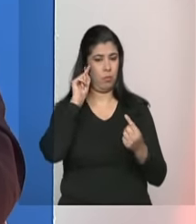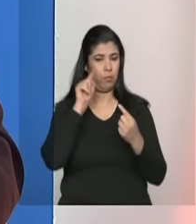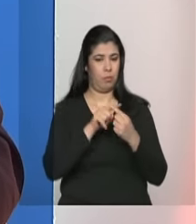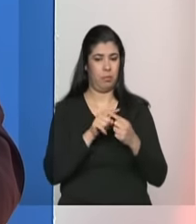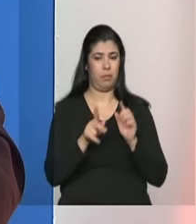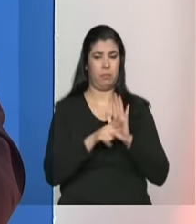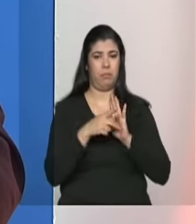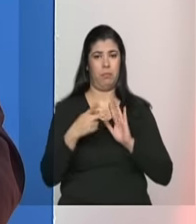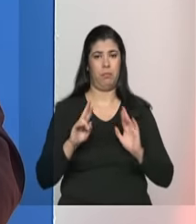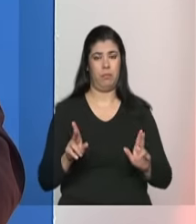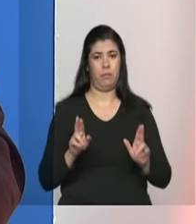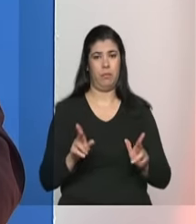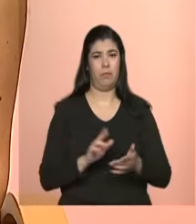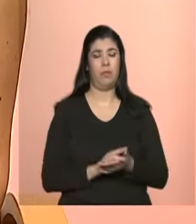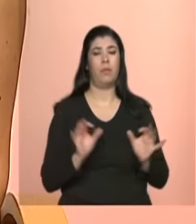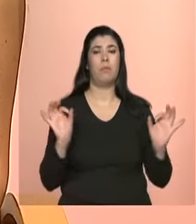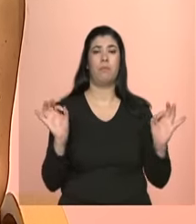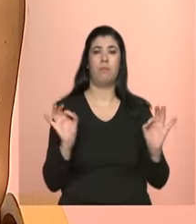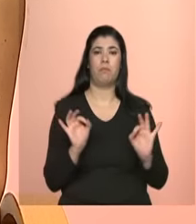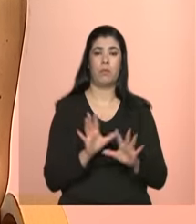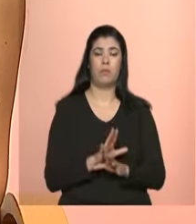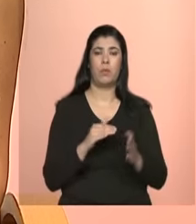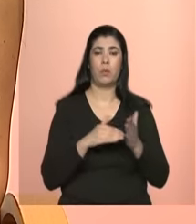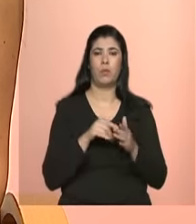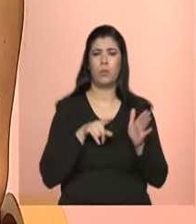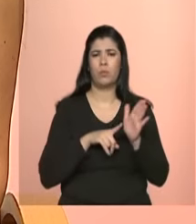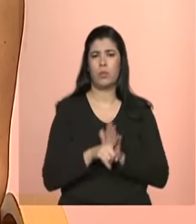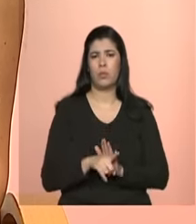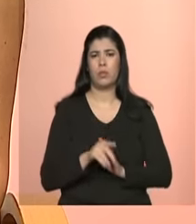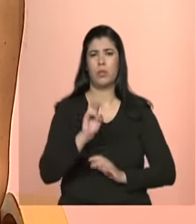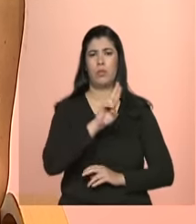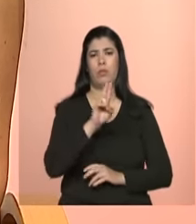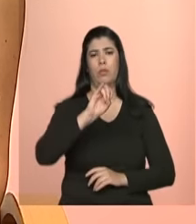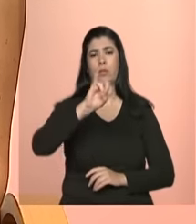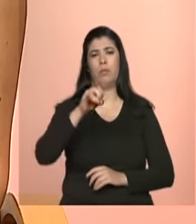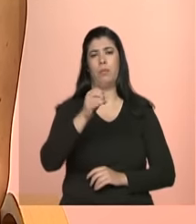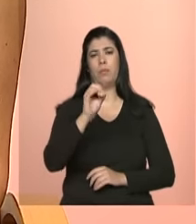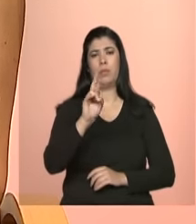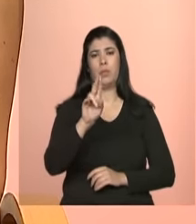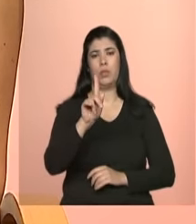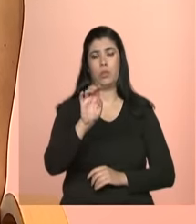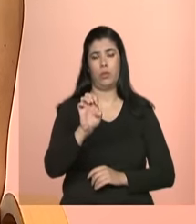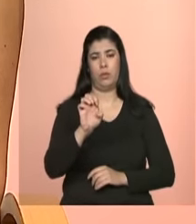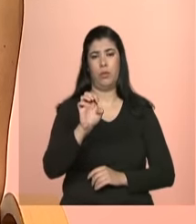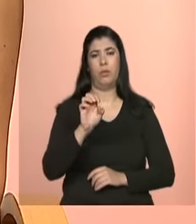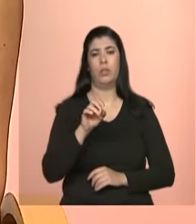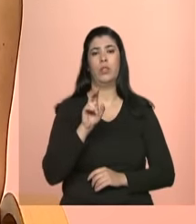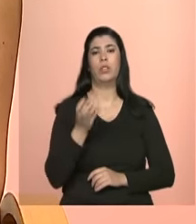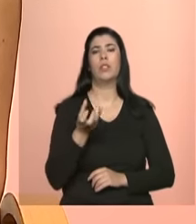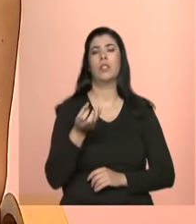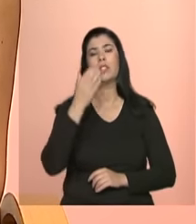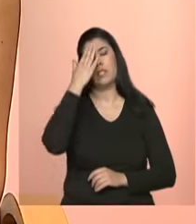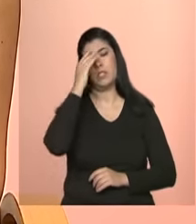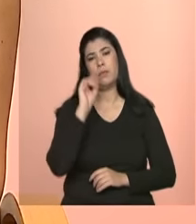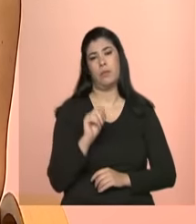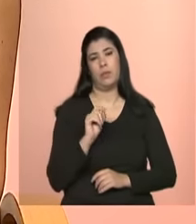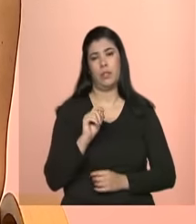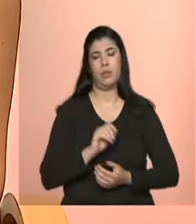destina e para a gente finalizar uma última pergunta Jorge Vargas de Capim Grosso ele questiona